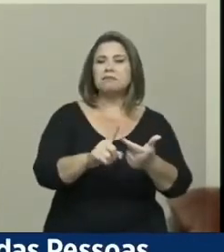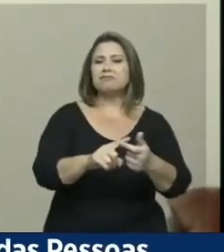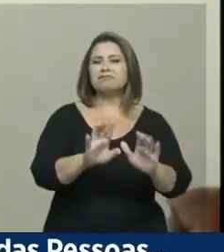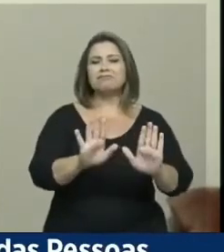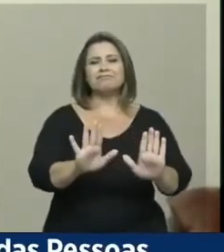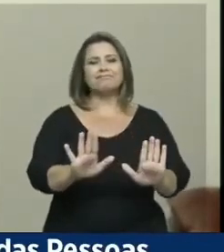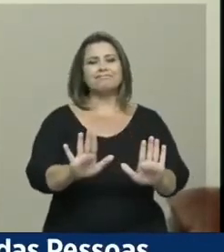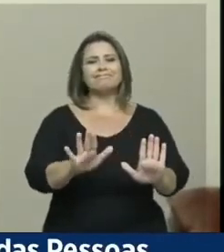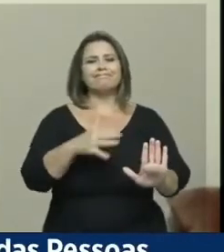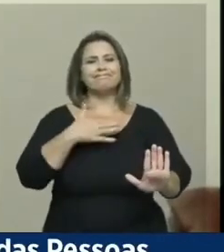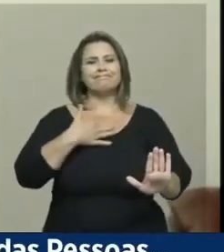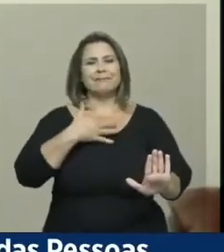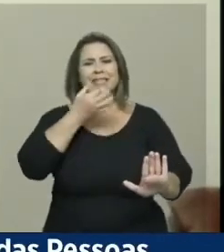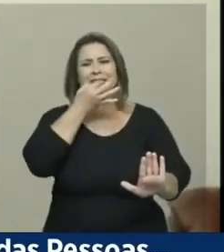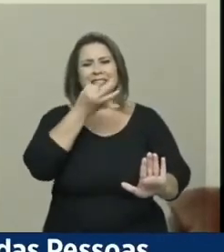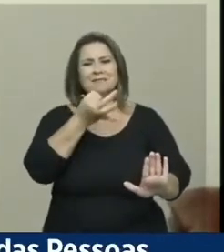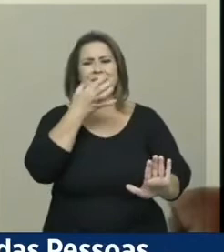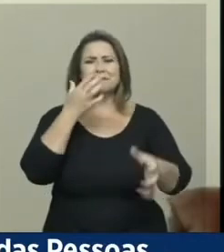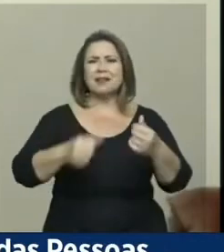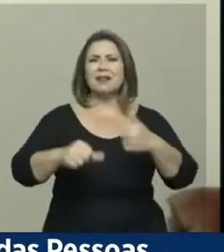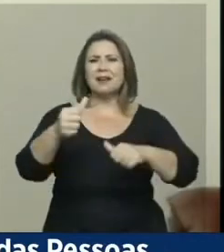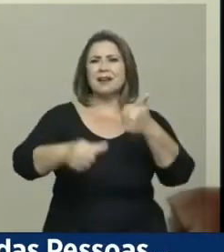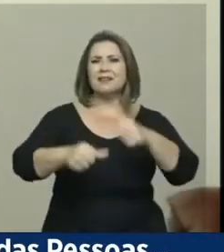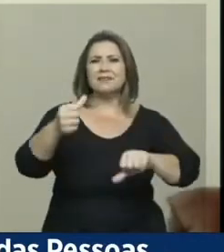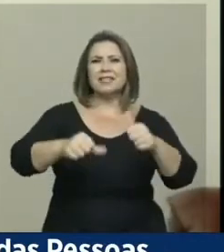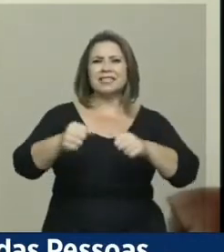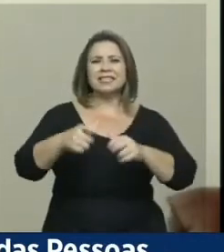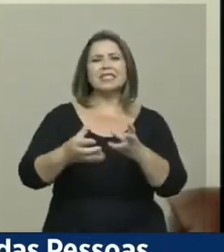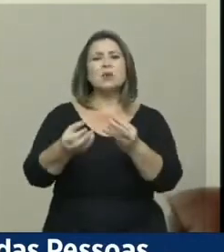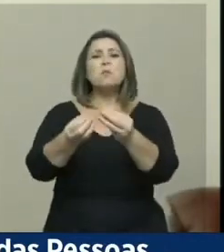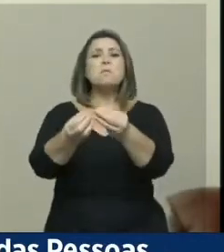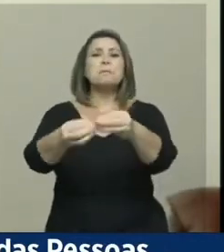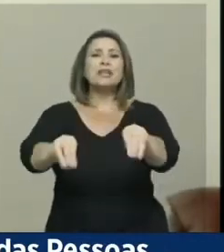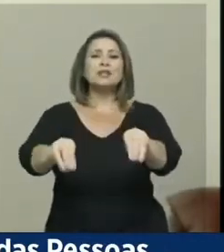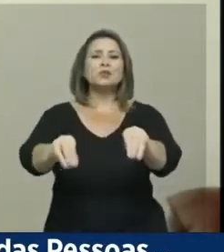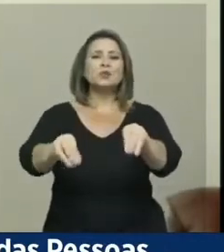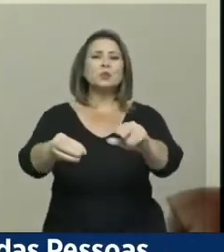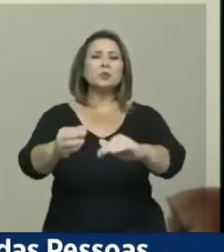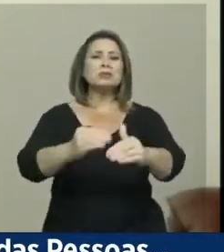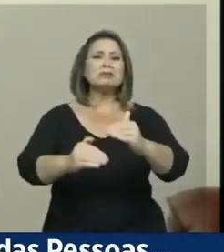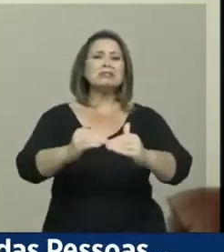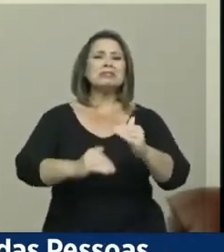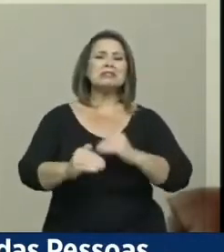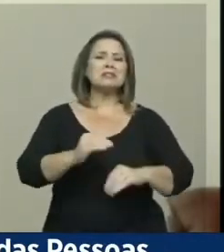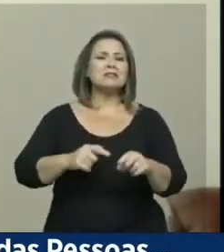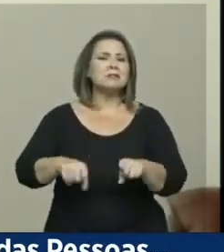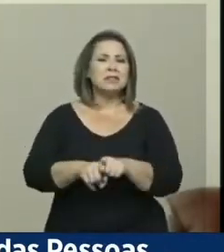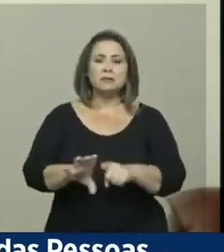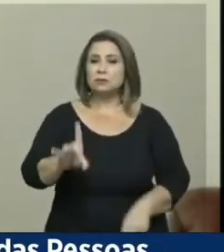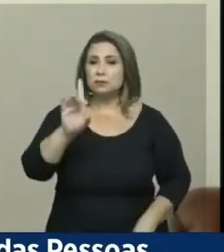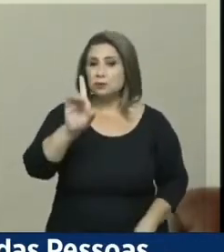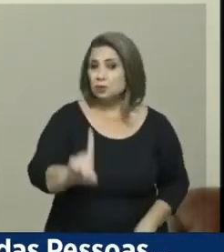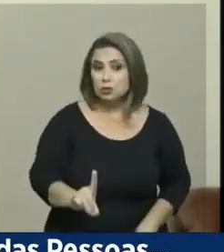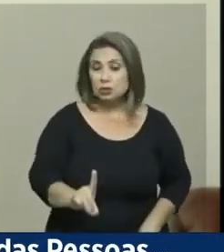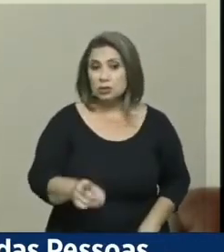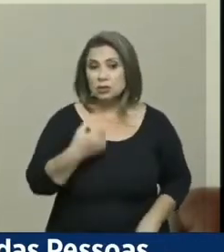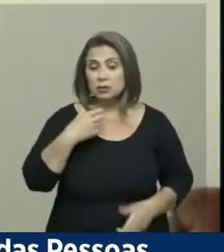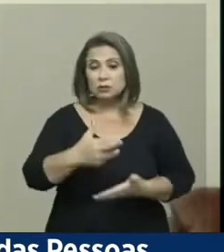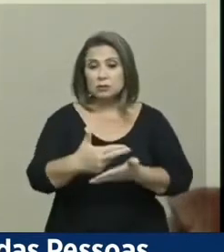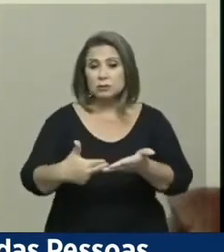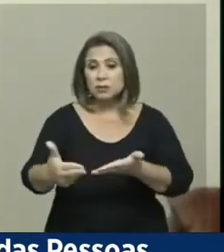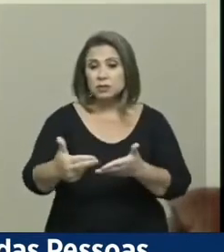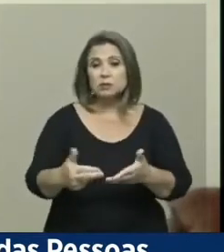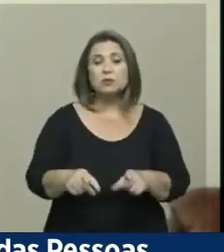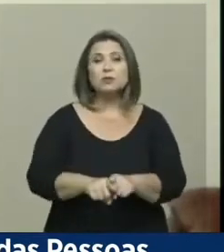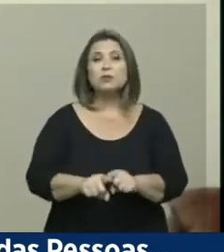na minha avaliação, elas representam um grande prejuízo, uma grande violação ao próprio texto da Convenção, em